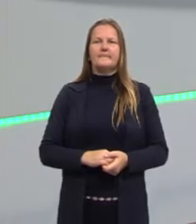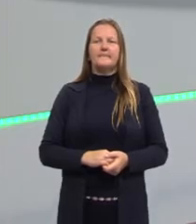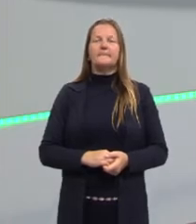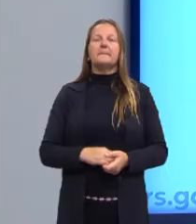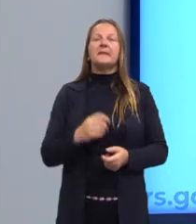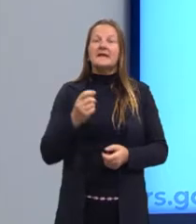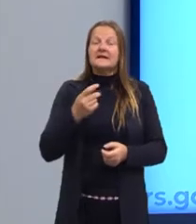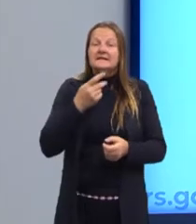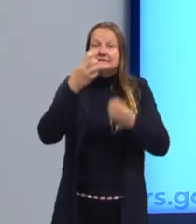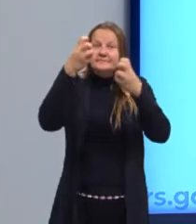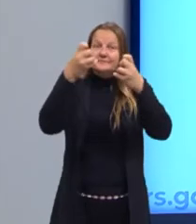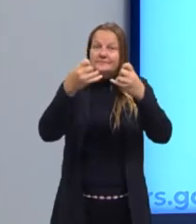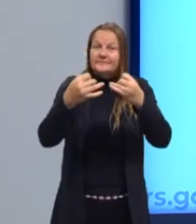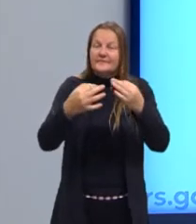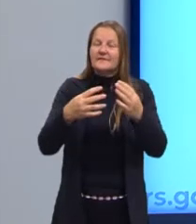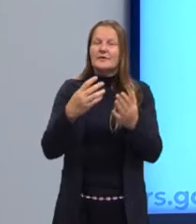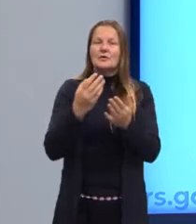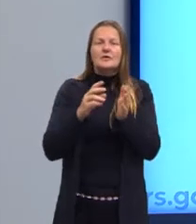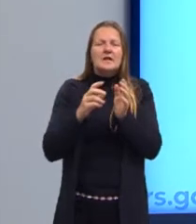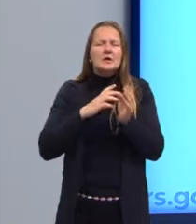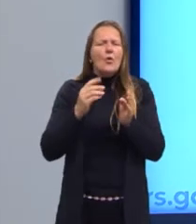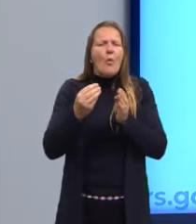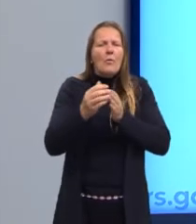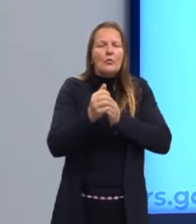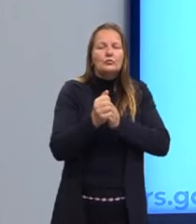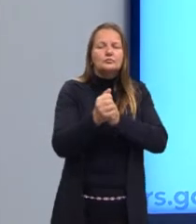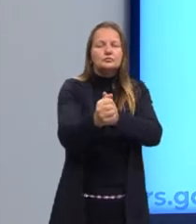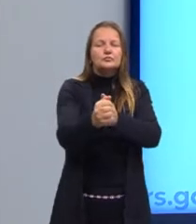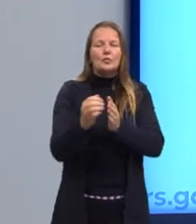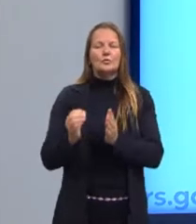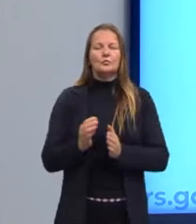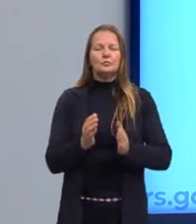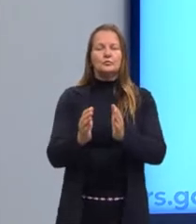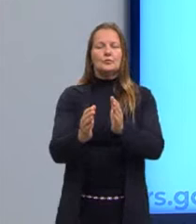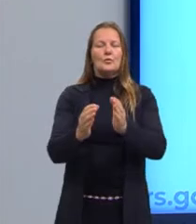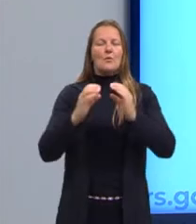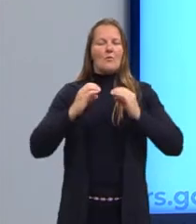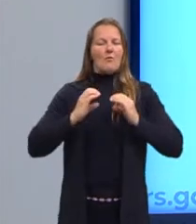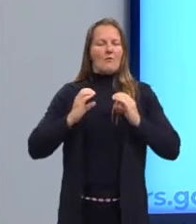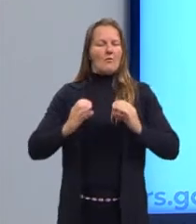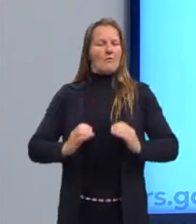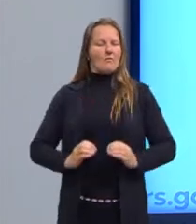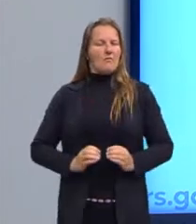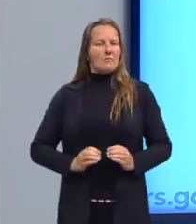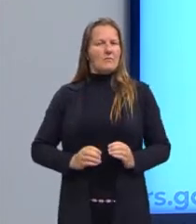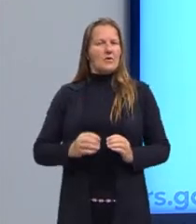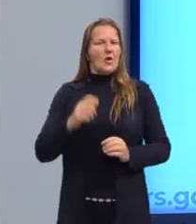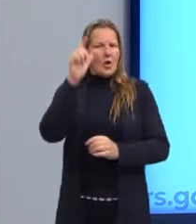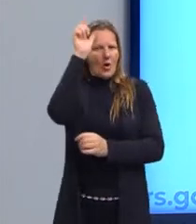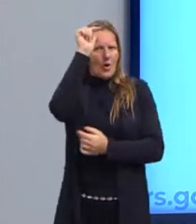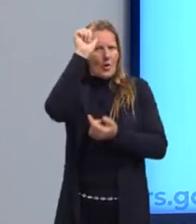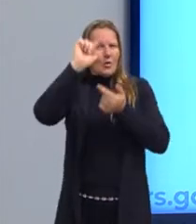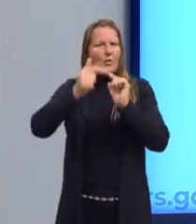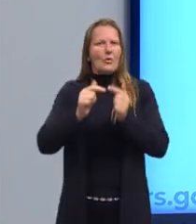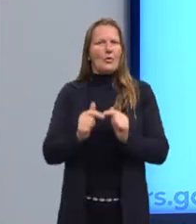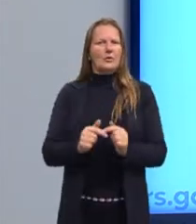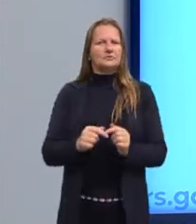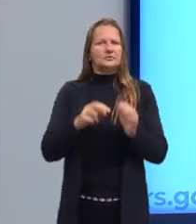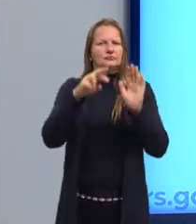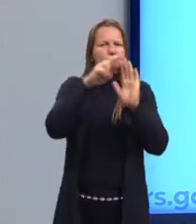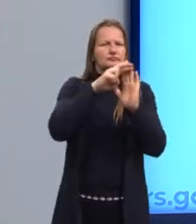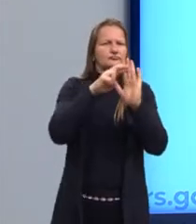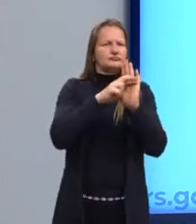a gente sempre fala isso, né? Que tem uma conduta lógica. Eu conheço a pessoa, essa pessoa tem uma conduta lógica, ela segue umas